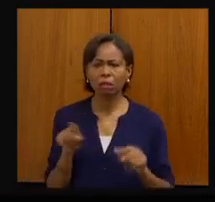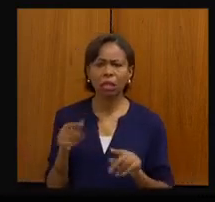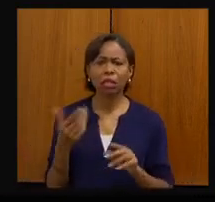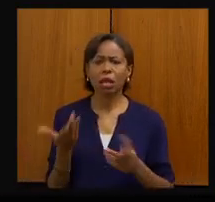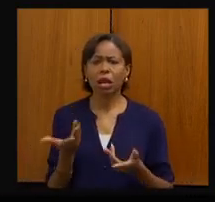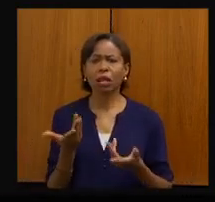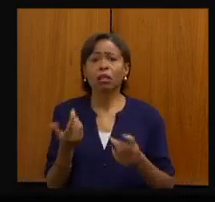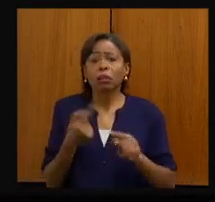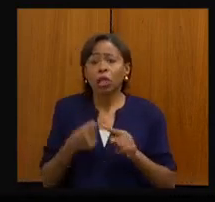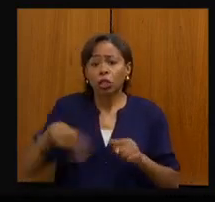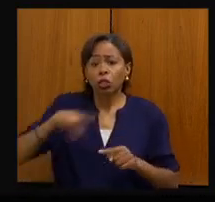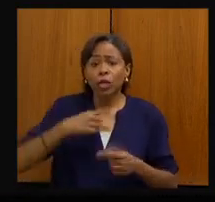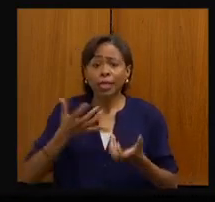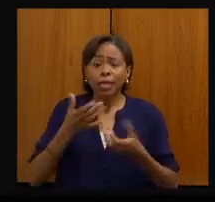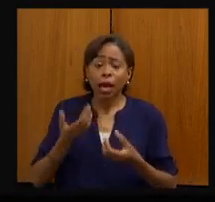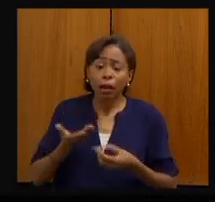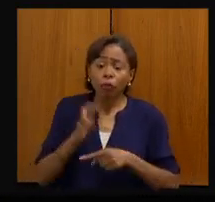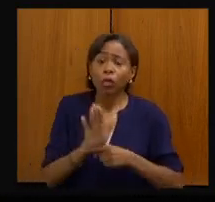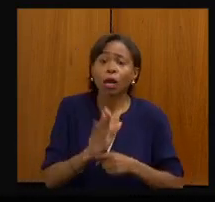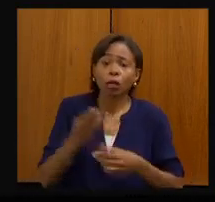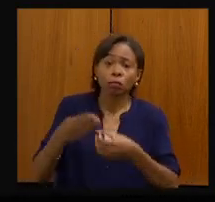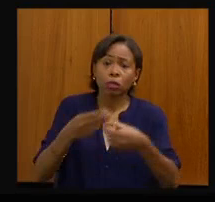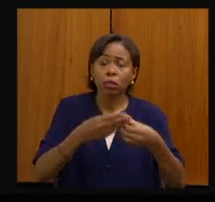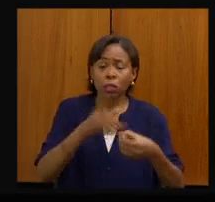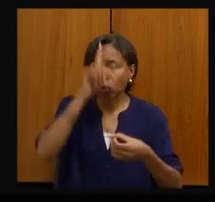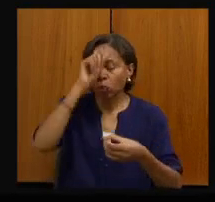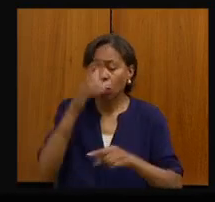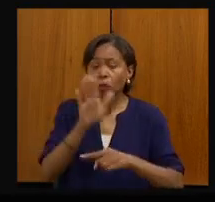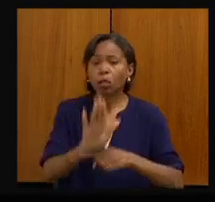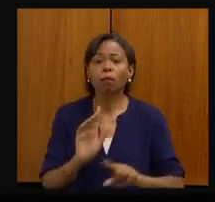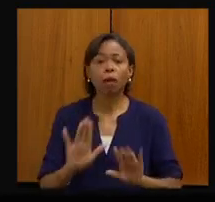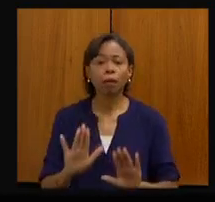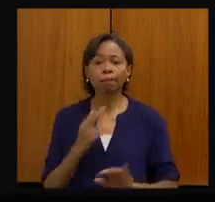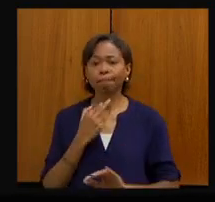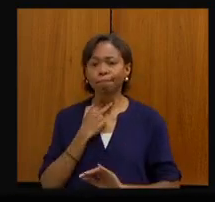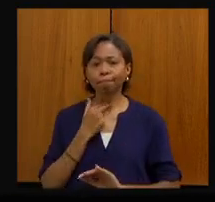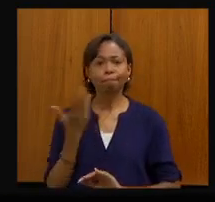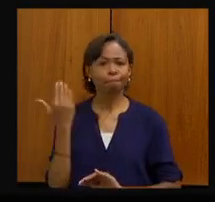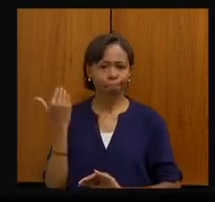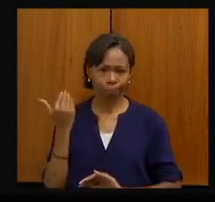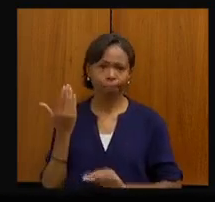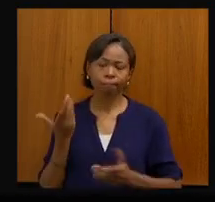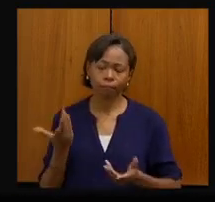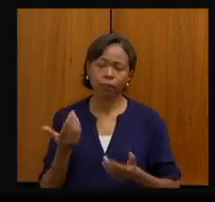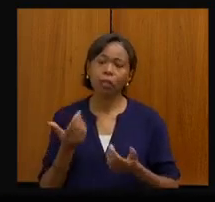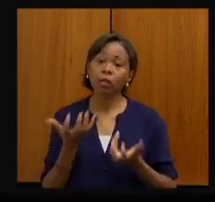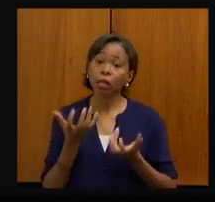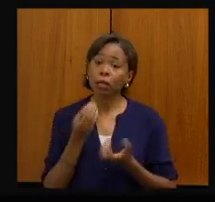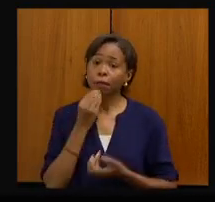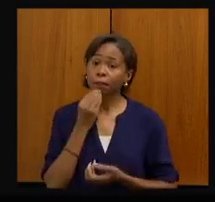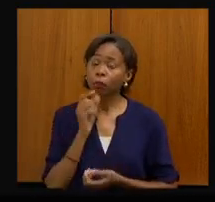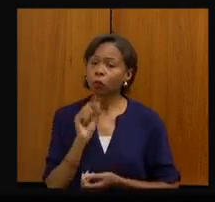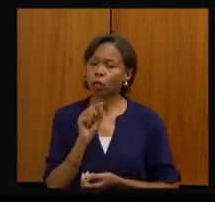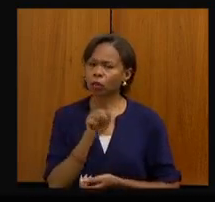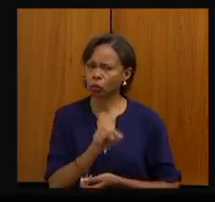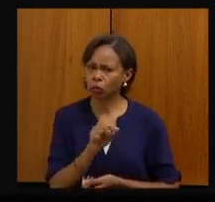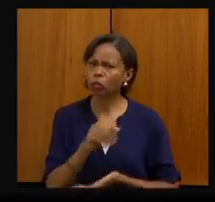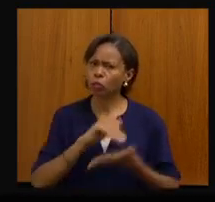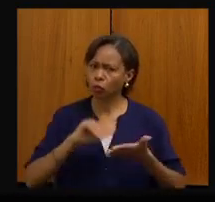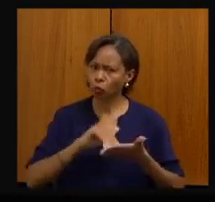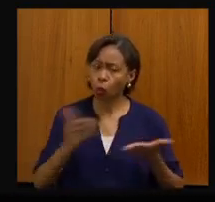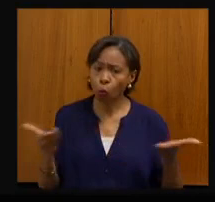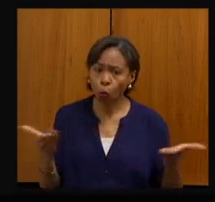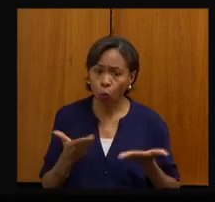queria ajudar o município, ajudar o hospital e não podíamos. Então, eu gostaria muito de que o senhor pudesse tirar dessa